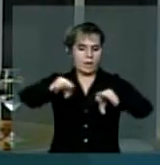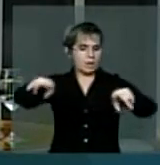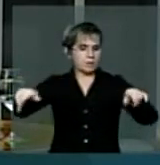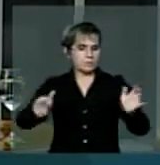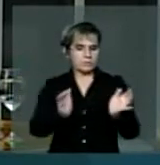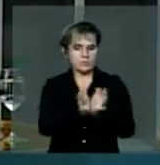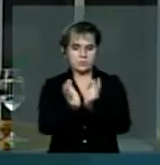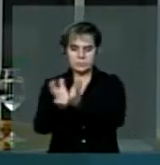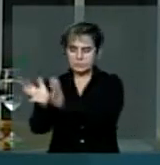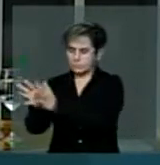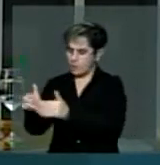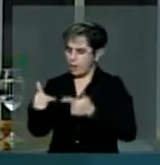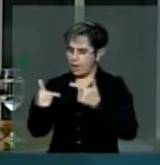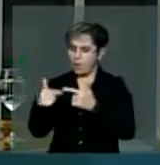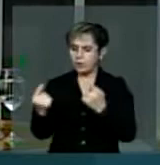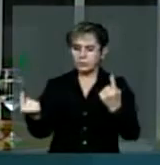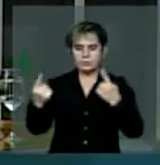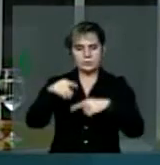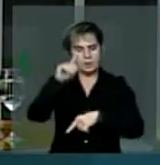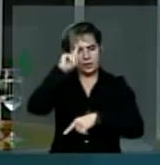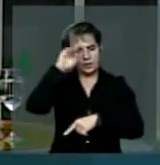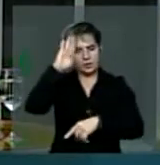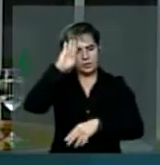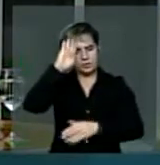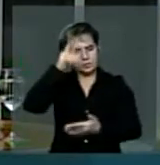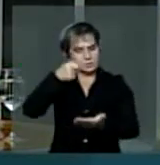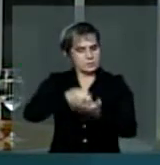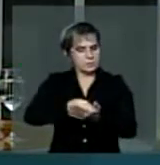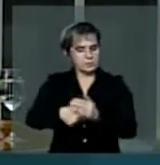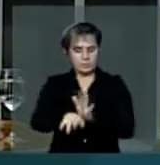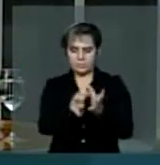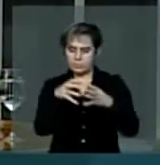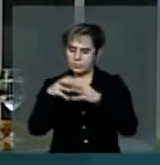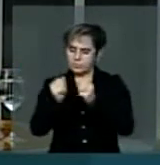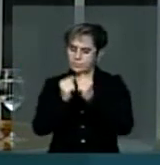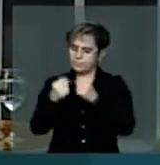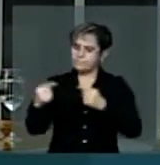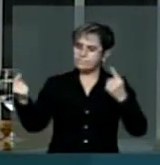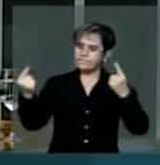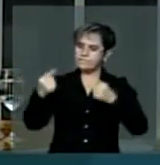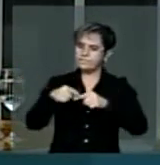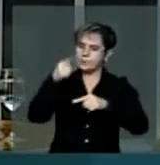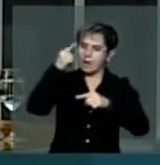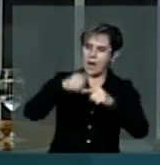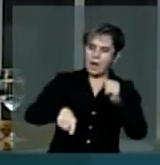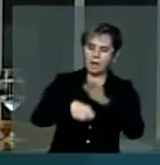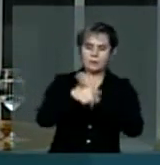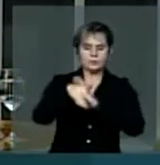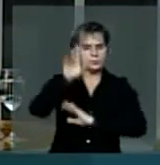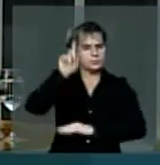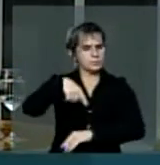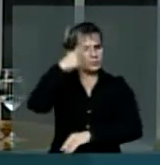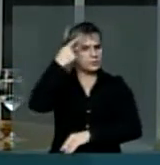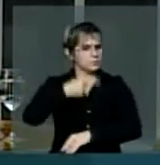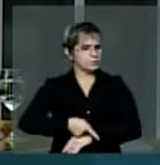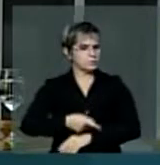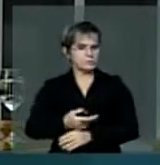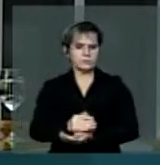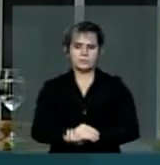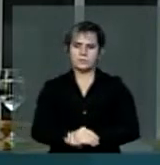lutaram contra a ditadura, agrupamentos que combateram as diversas violações de direitos humanos.